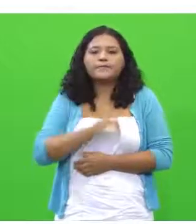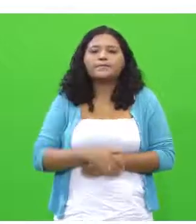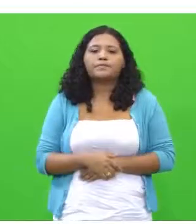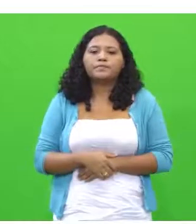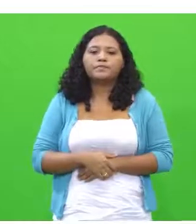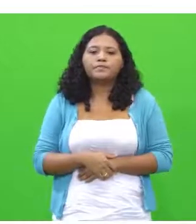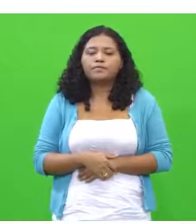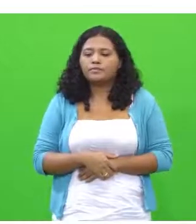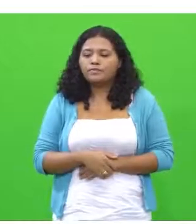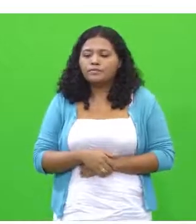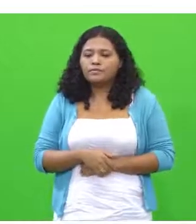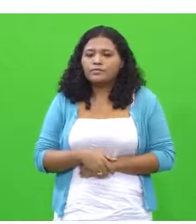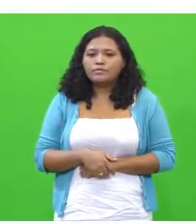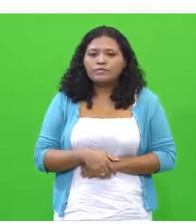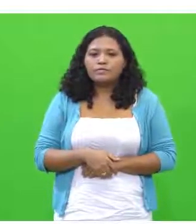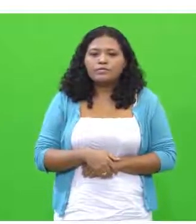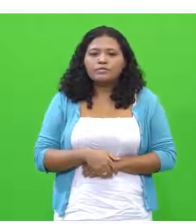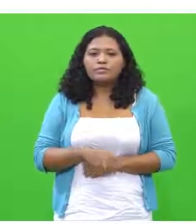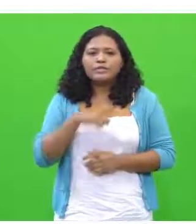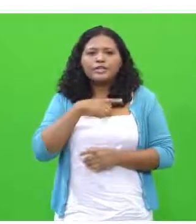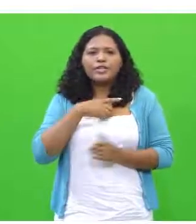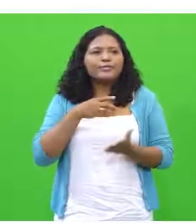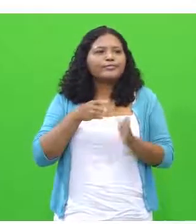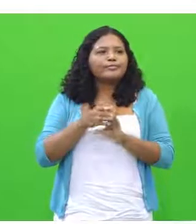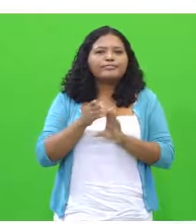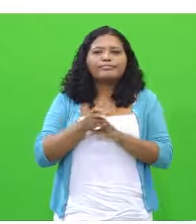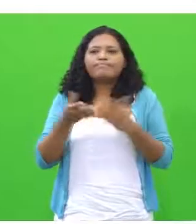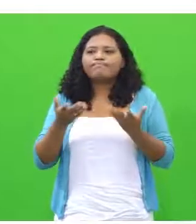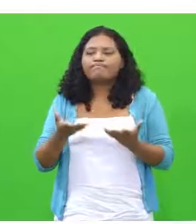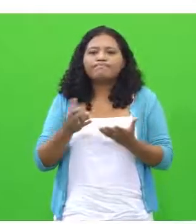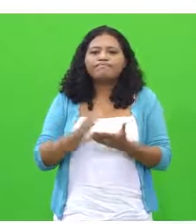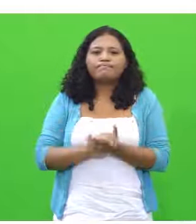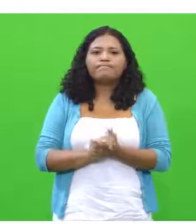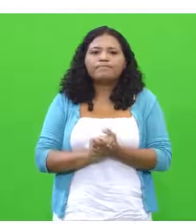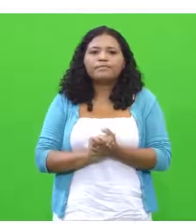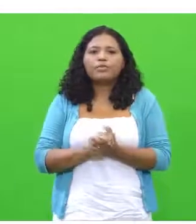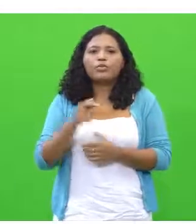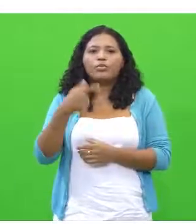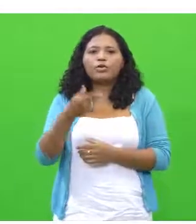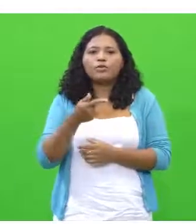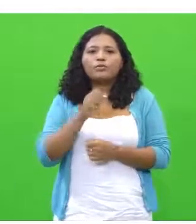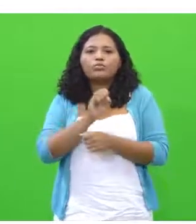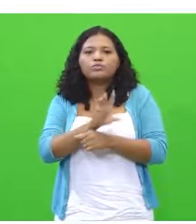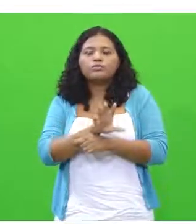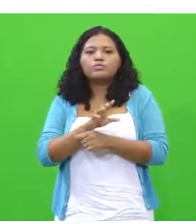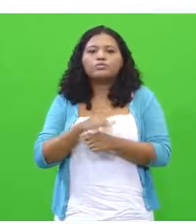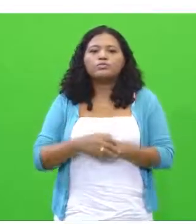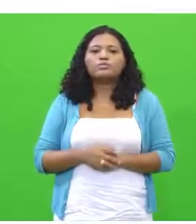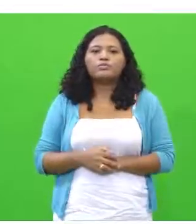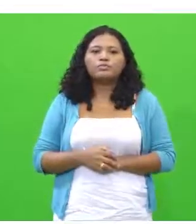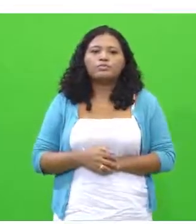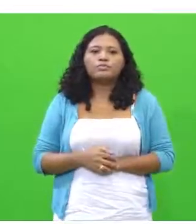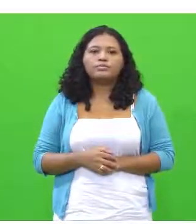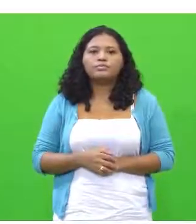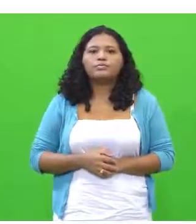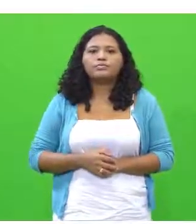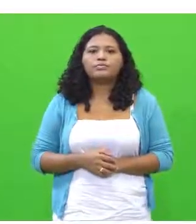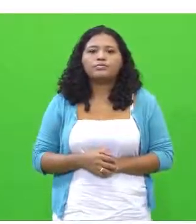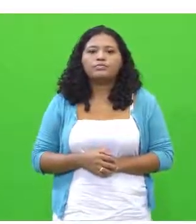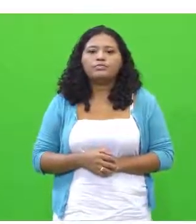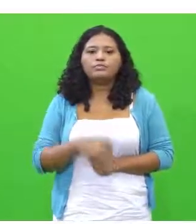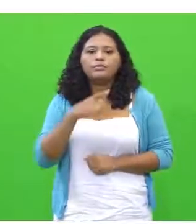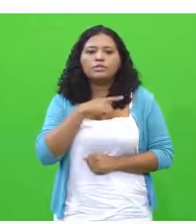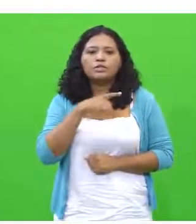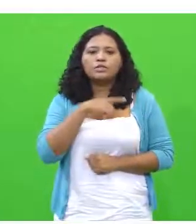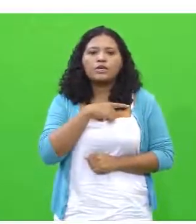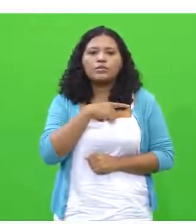vamos para a próxima cartela também. Vamos lá. Vamos. Nós temos